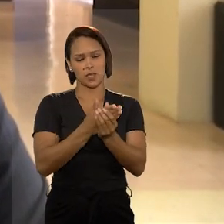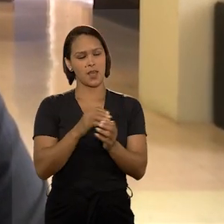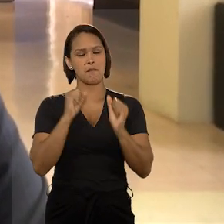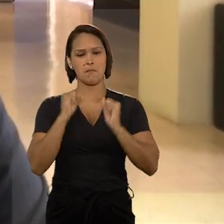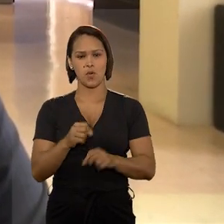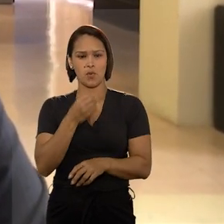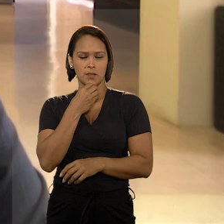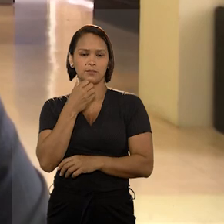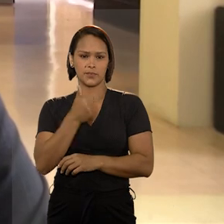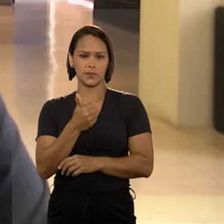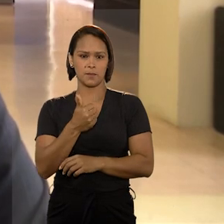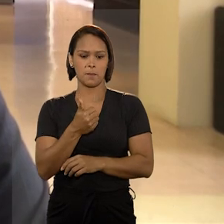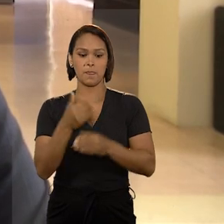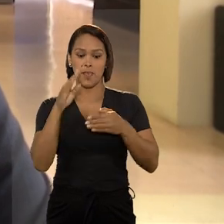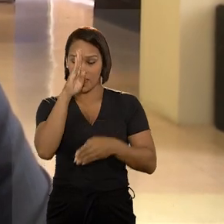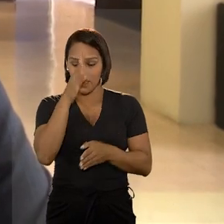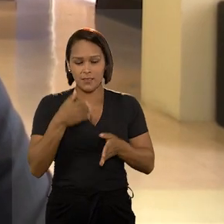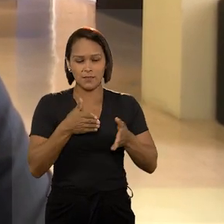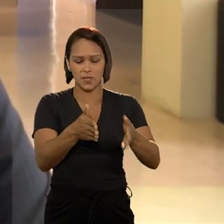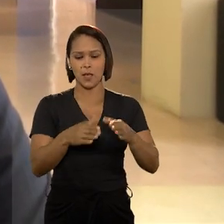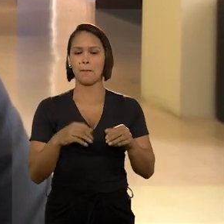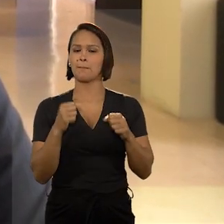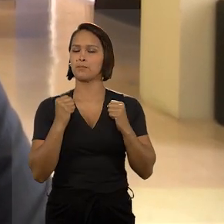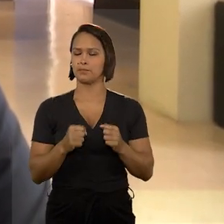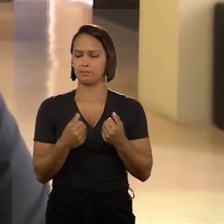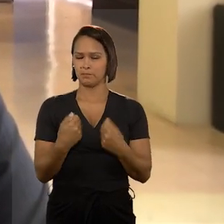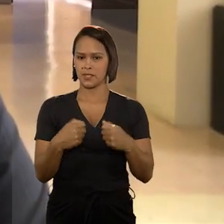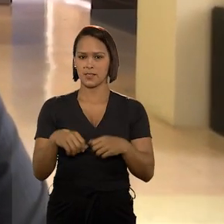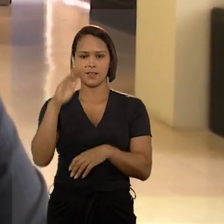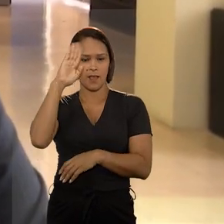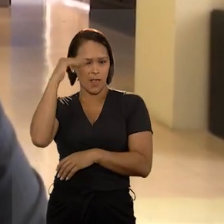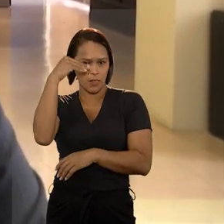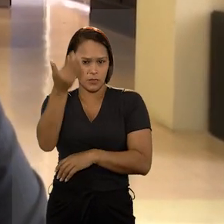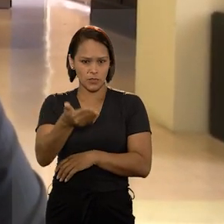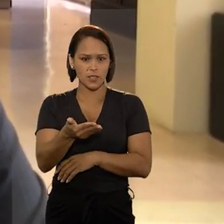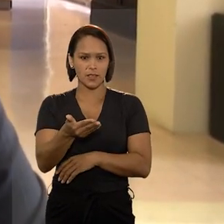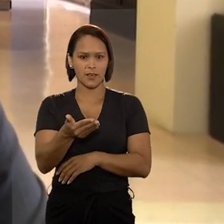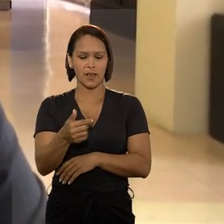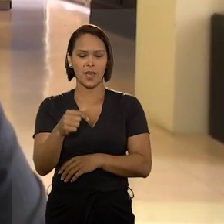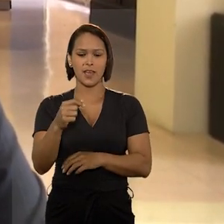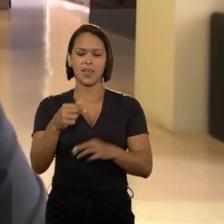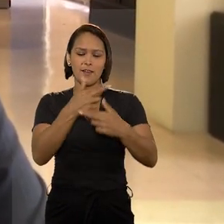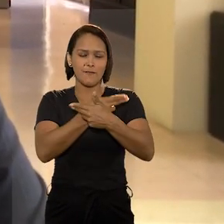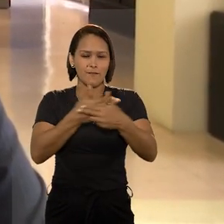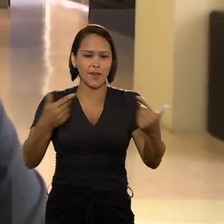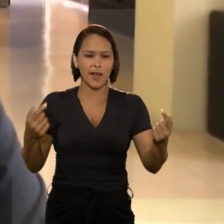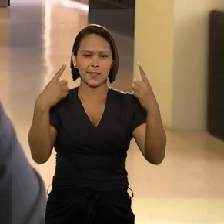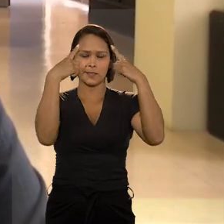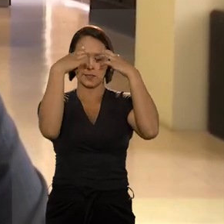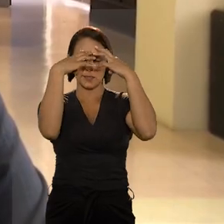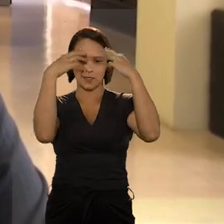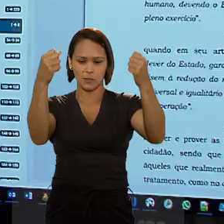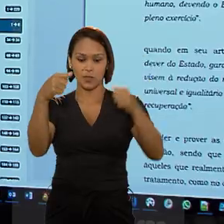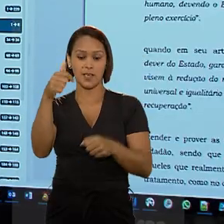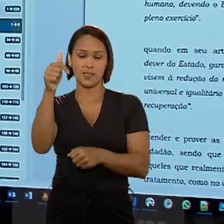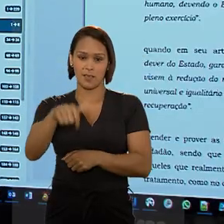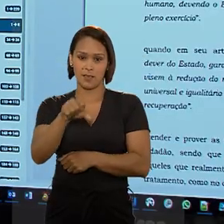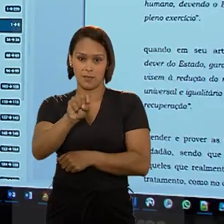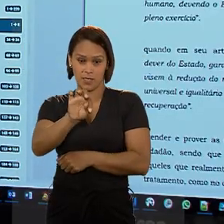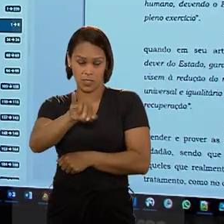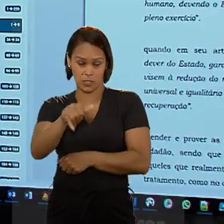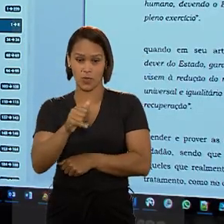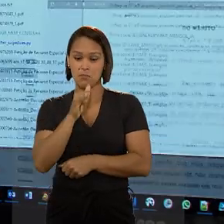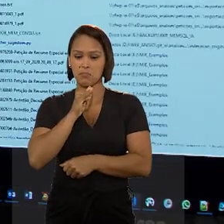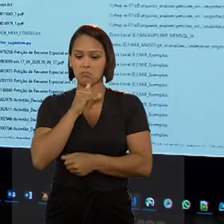processo, isso é válido. Nesse sentido, gente tem que elogiar de que muitos tribunais, o